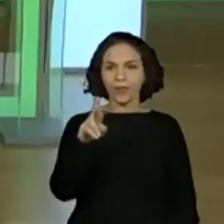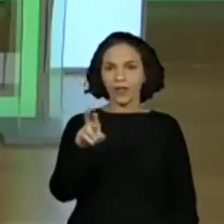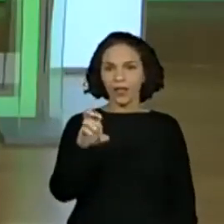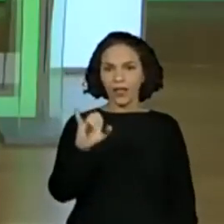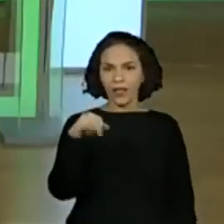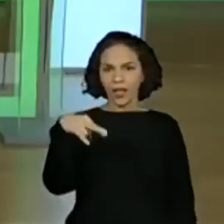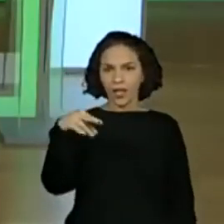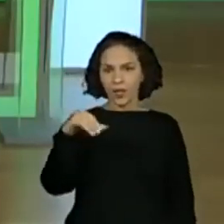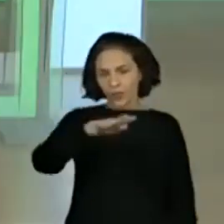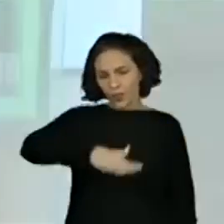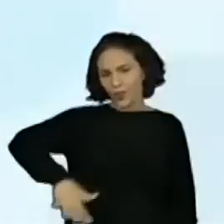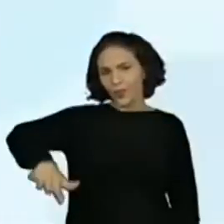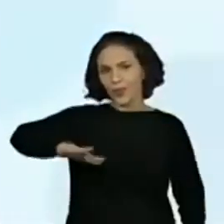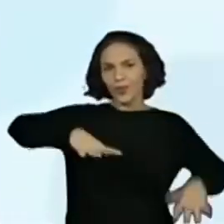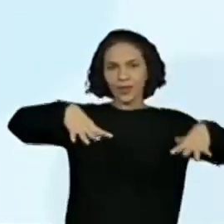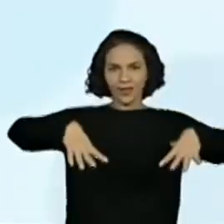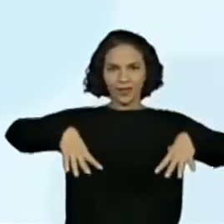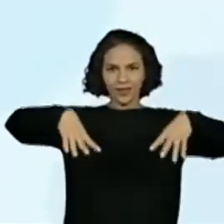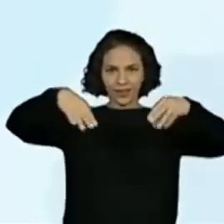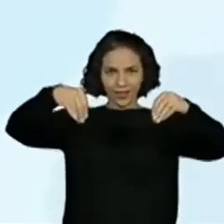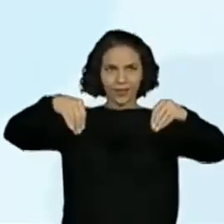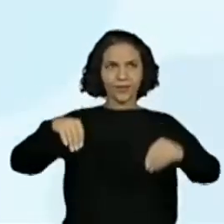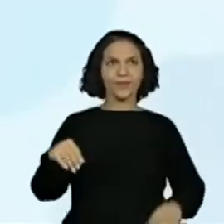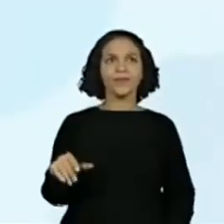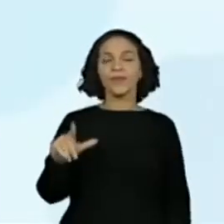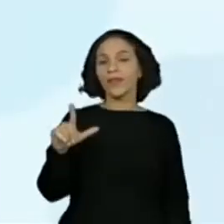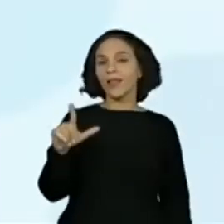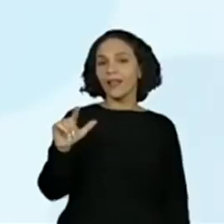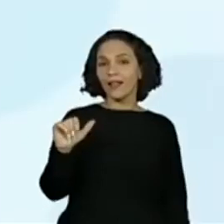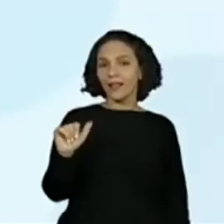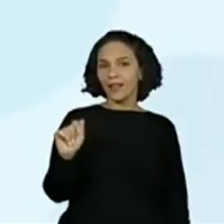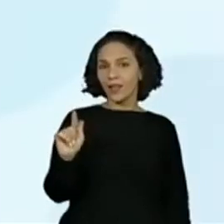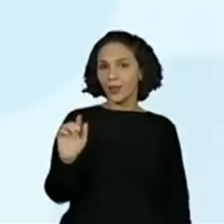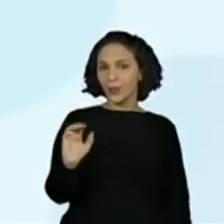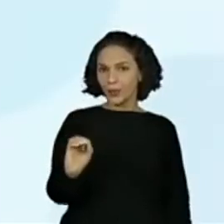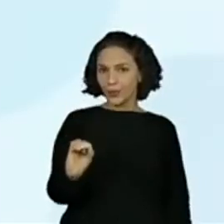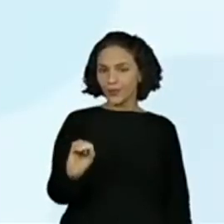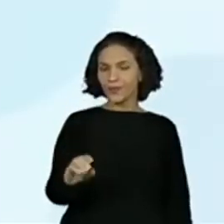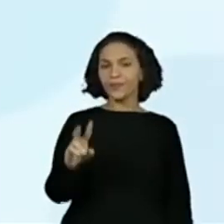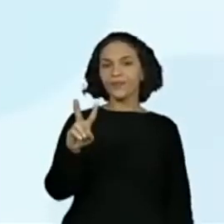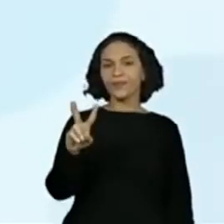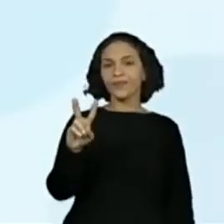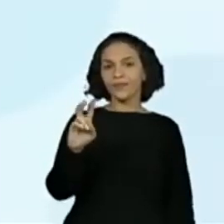do Lago Verde. Então, que informação importante. Reino